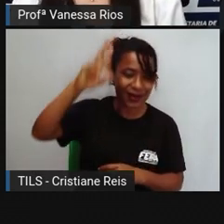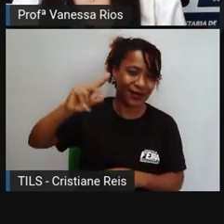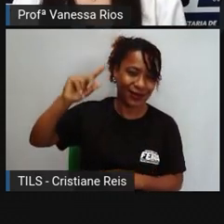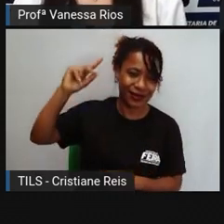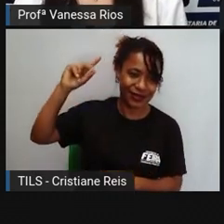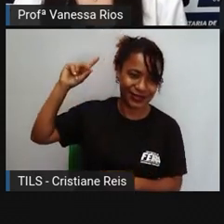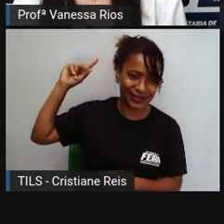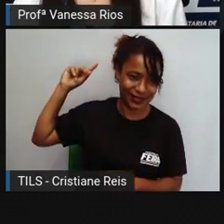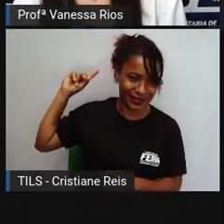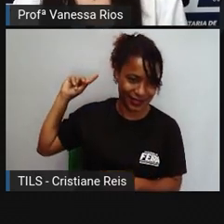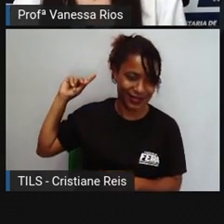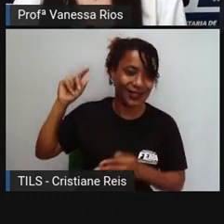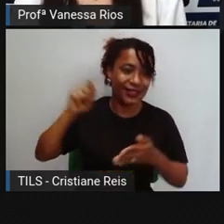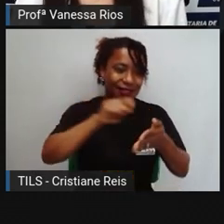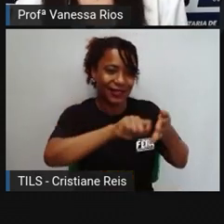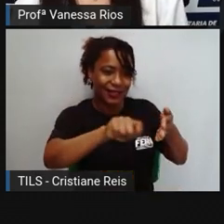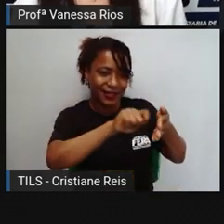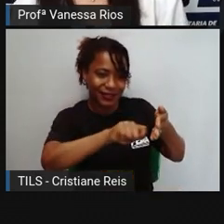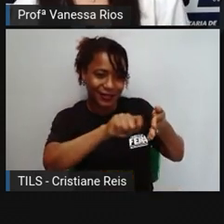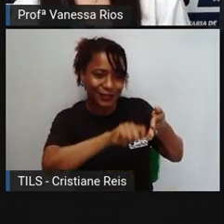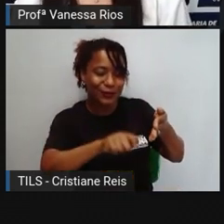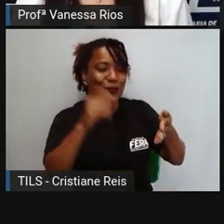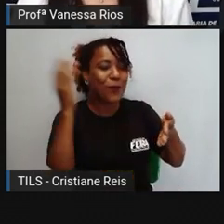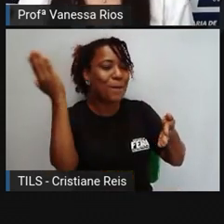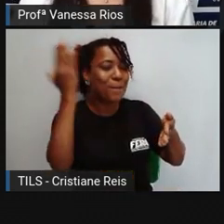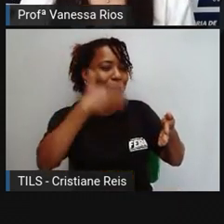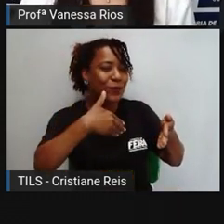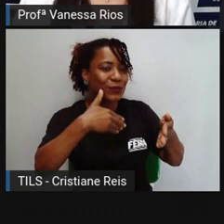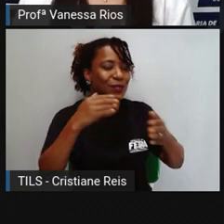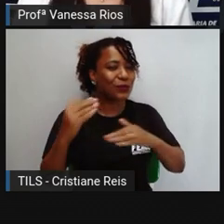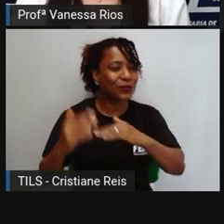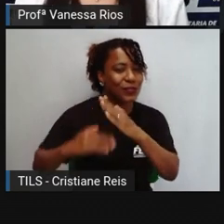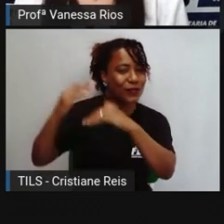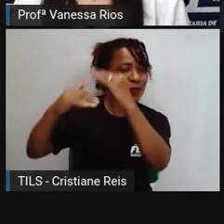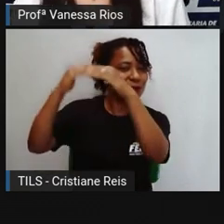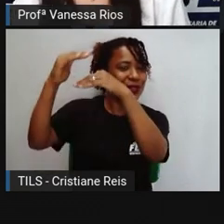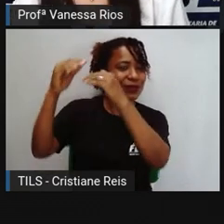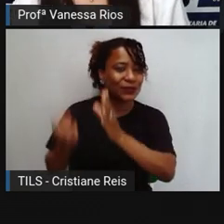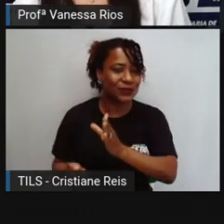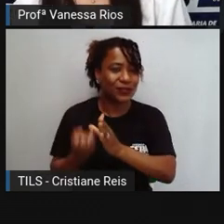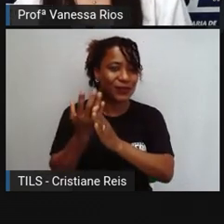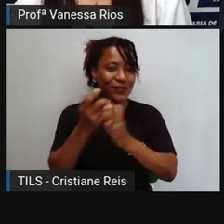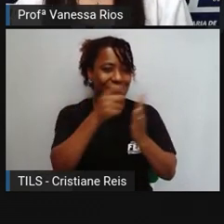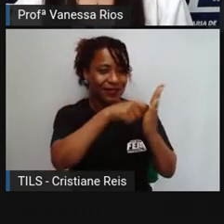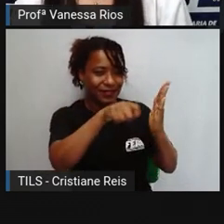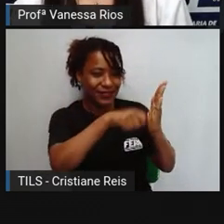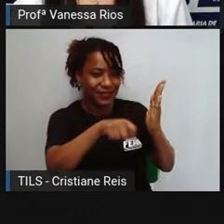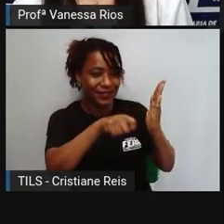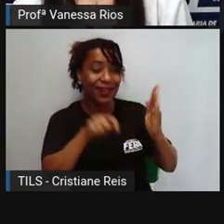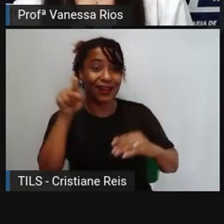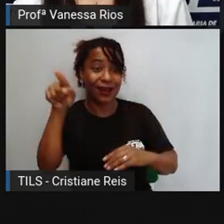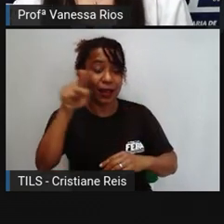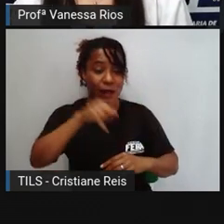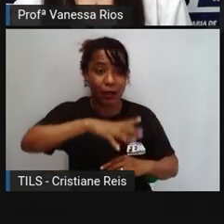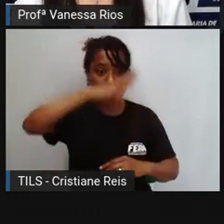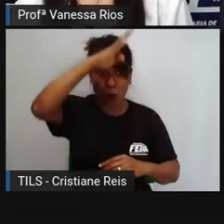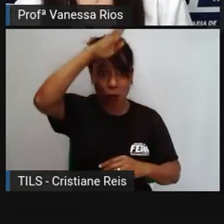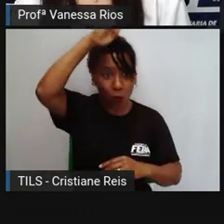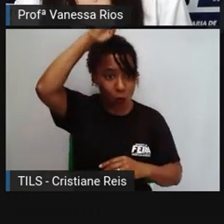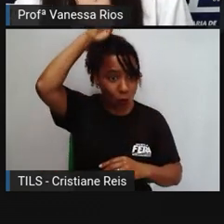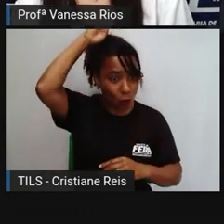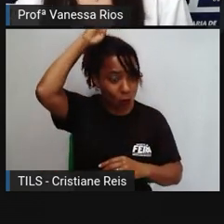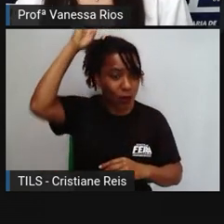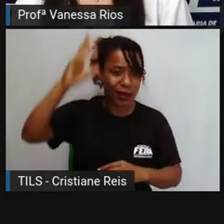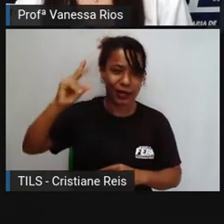aí os registros mostrando o surgimento e desenvolvimento da escrita na Roma Antiga. Os